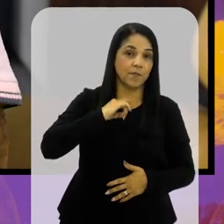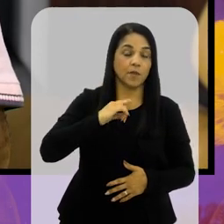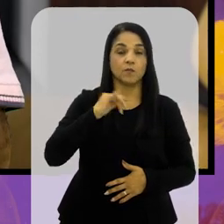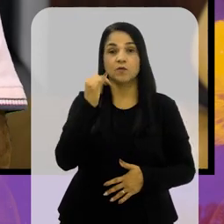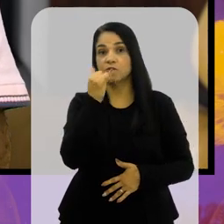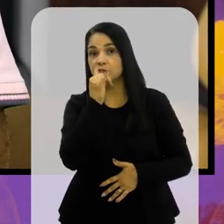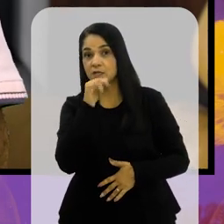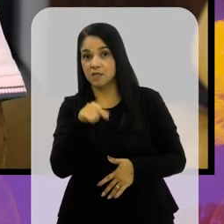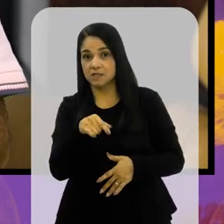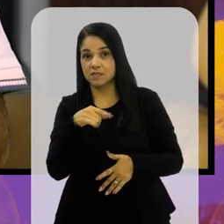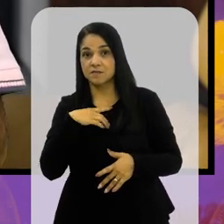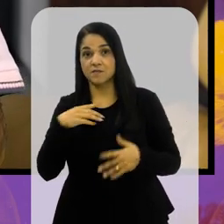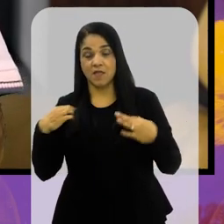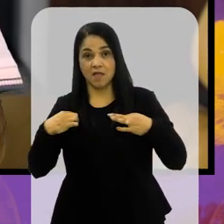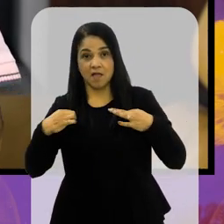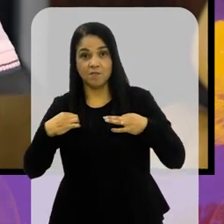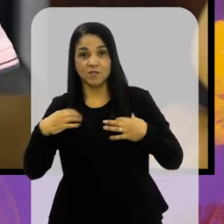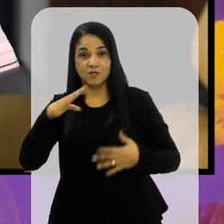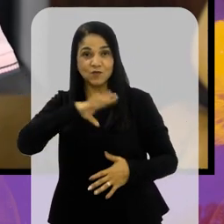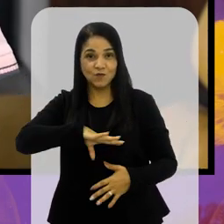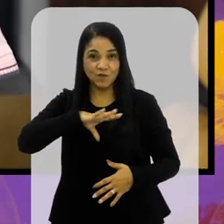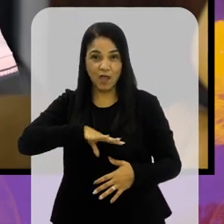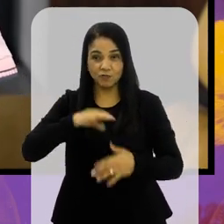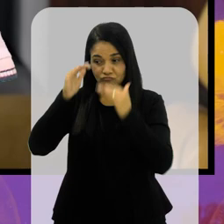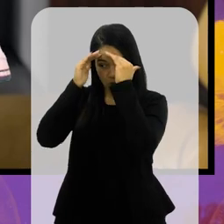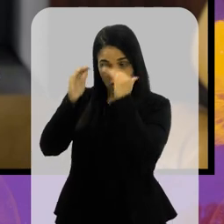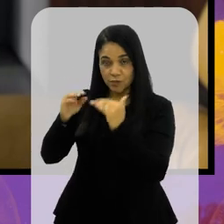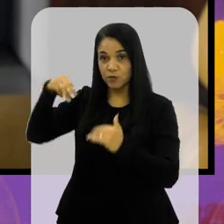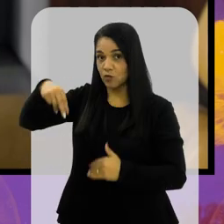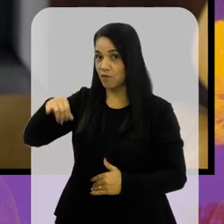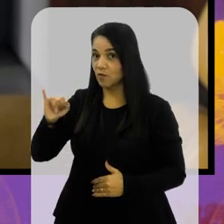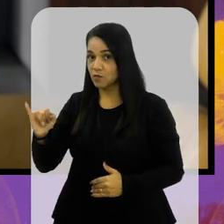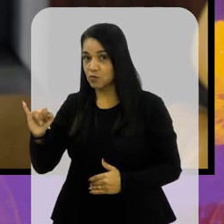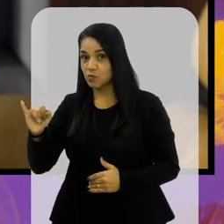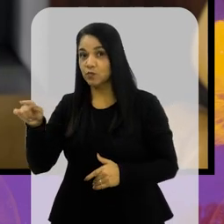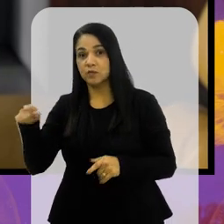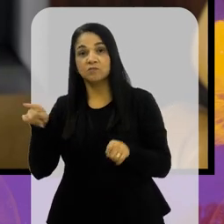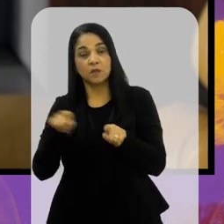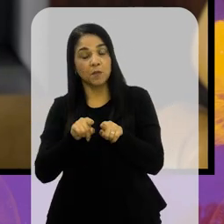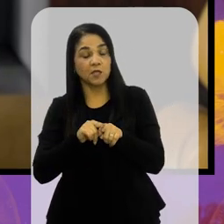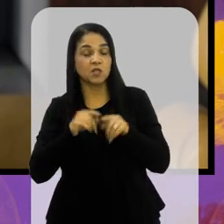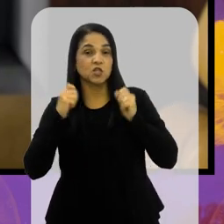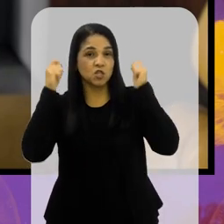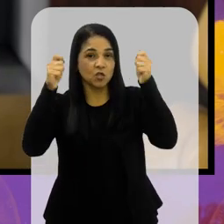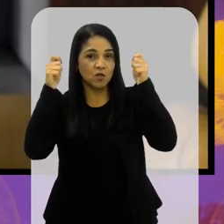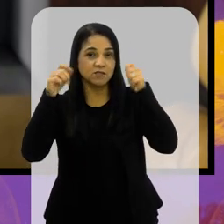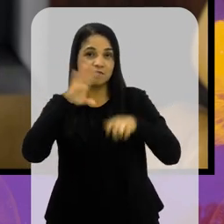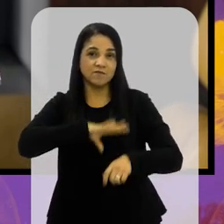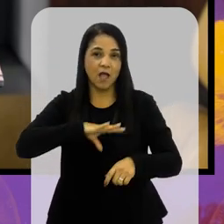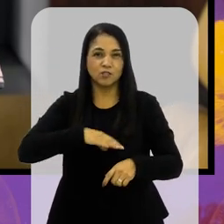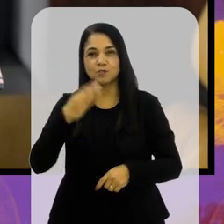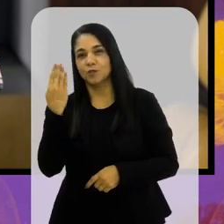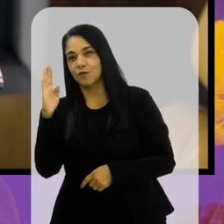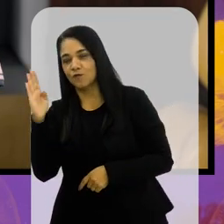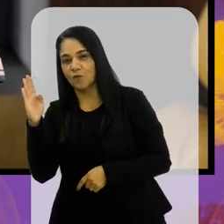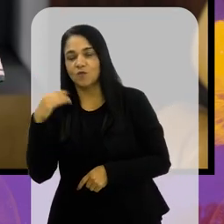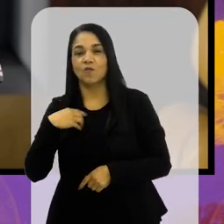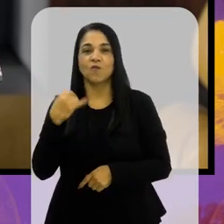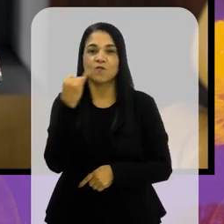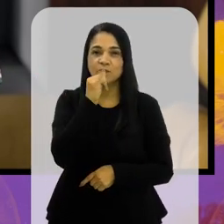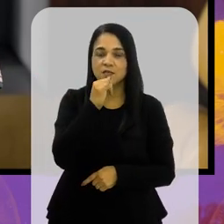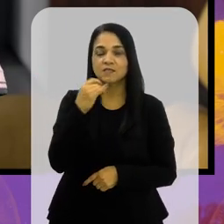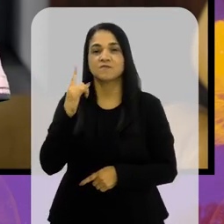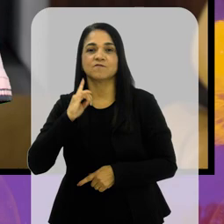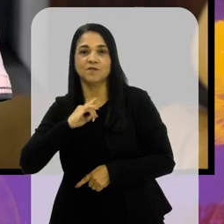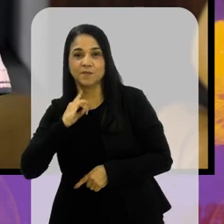mais torcedor de um time apenas, que era a camisa do Vasco, com todo respeito ao Nova Iguaçu. Quem torce para Nova Iguaçu, torce para o Vasco, torce